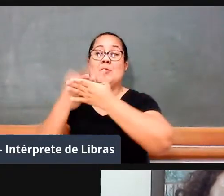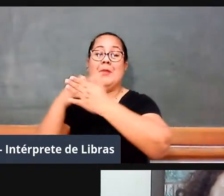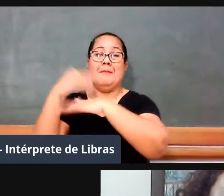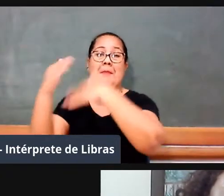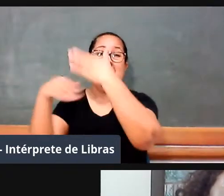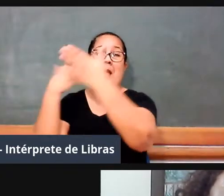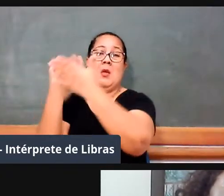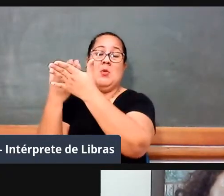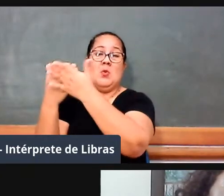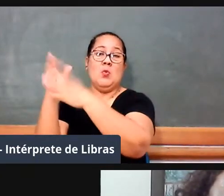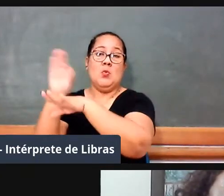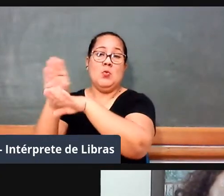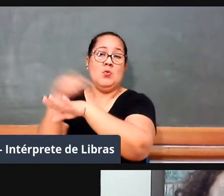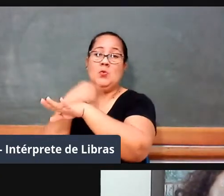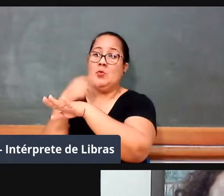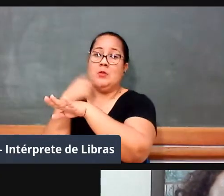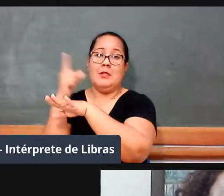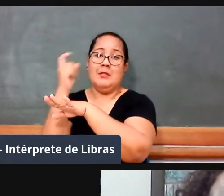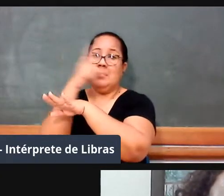que